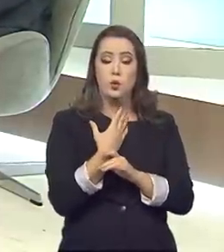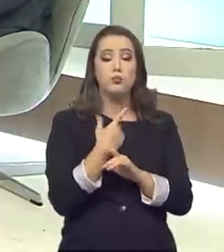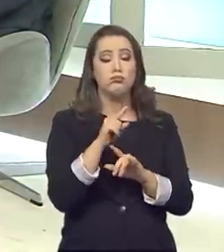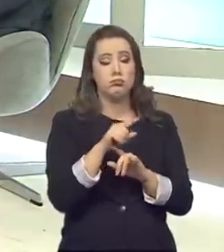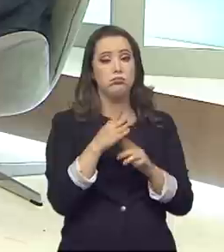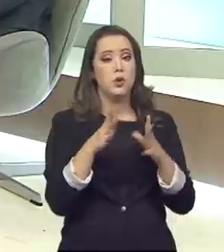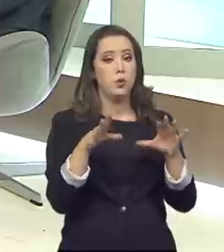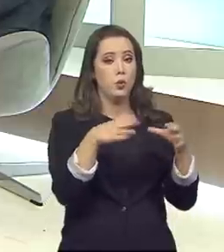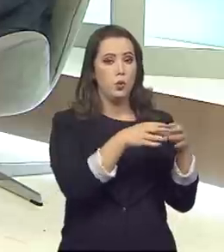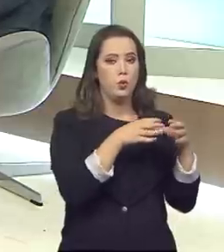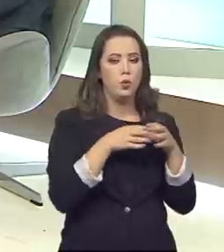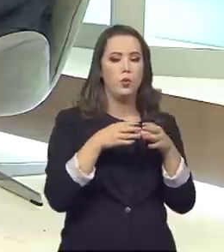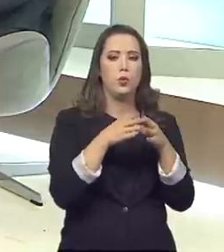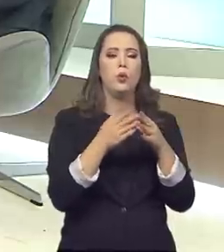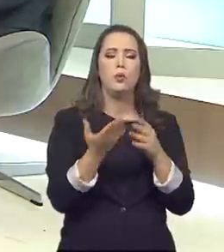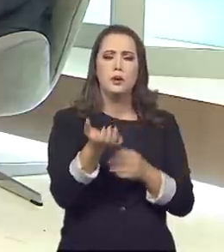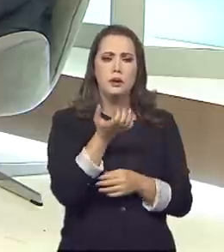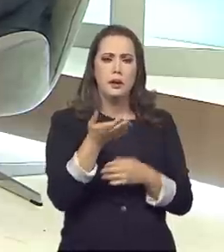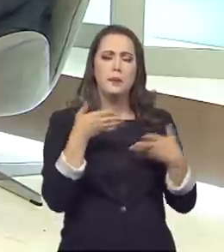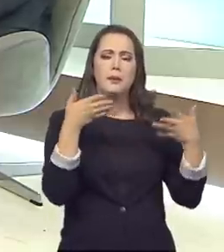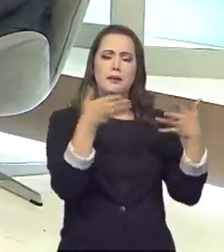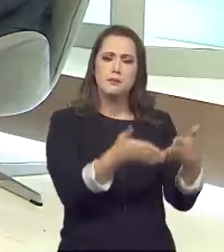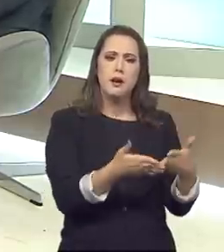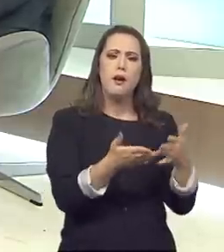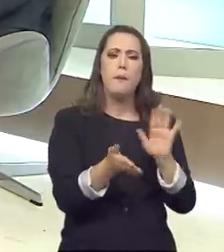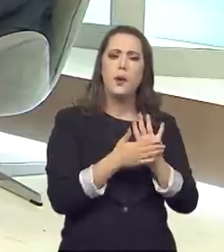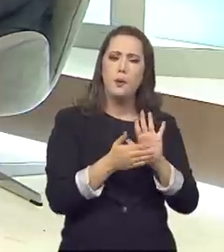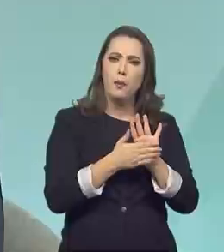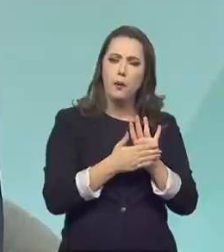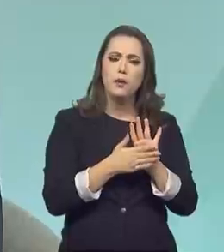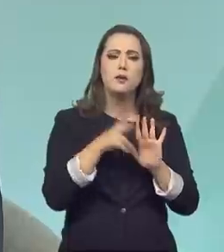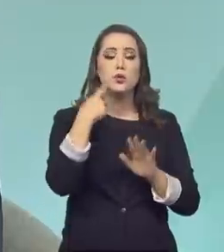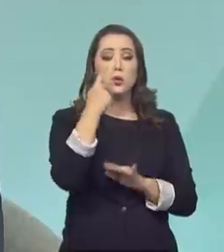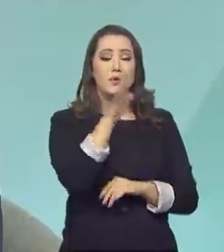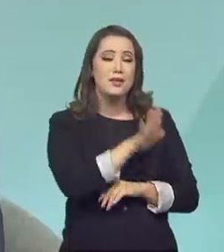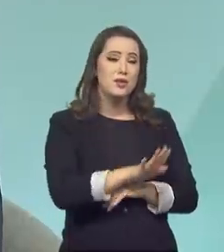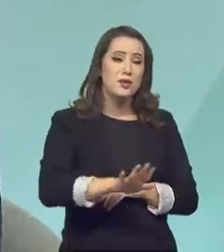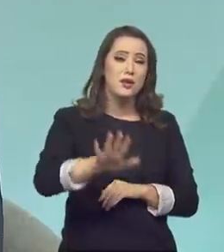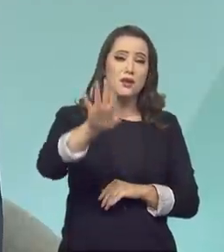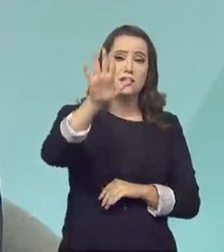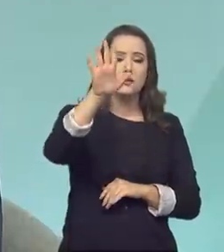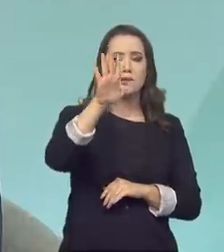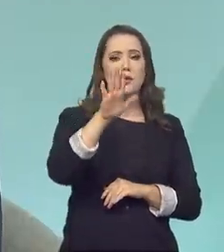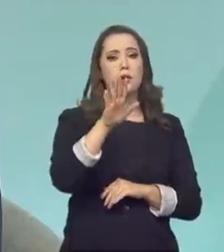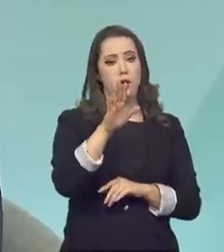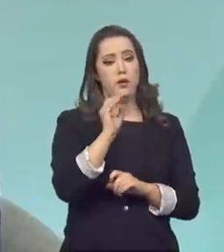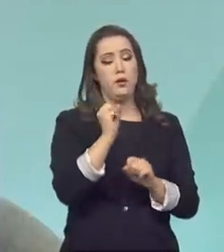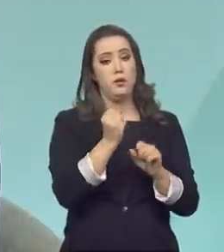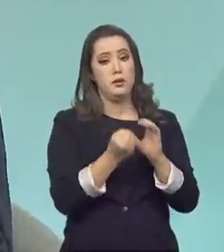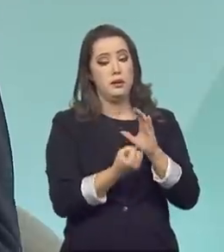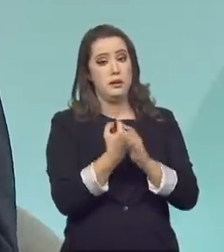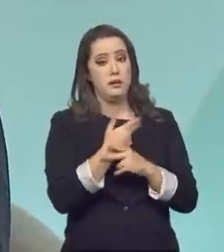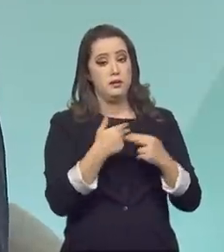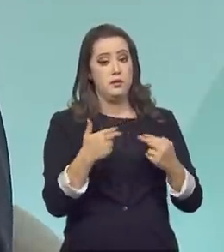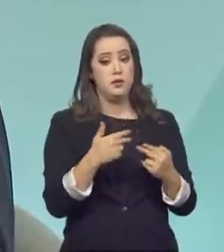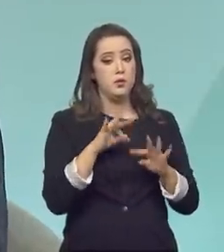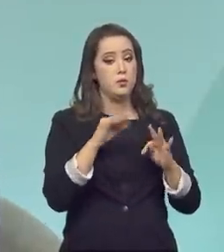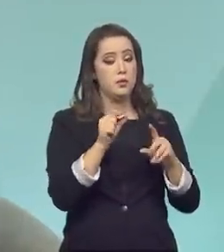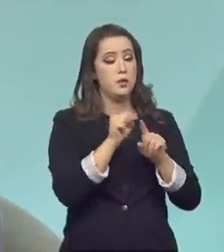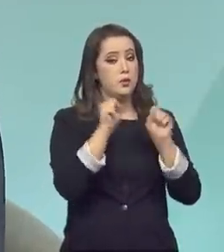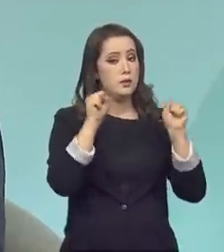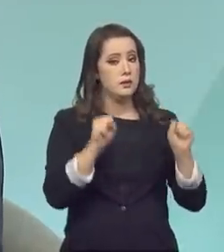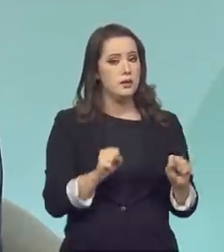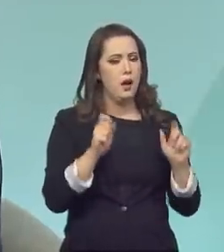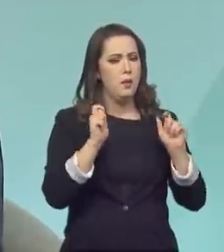inmetro, como essas partes interessadas, para formular uma proposta de uma política nacional da infraestrutura da qualidade, para que todo esse sistema